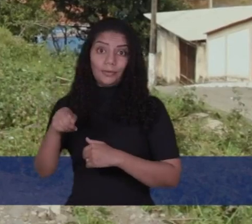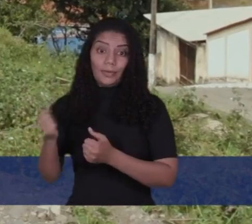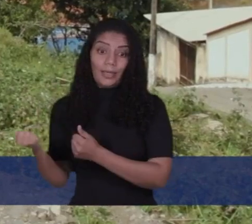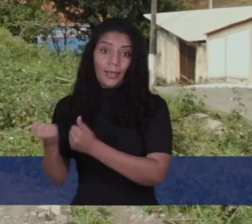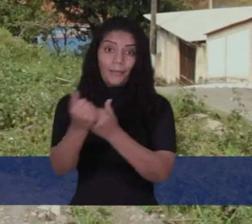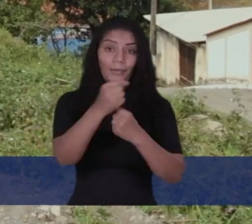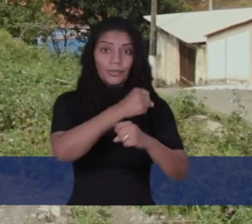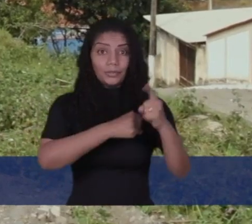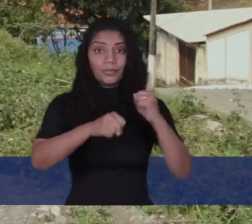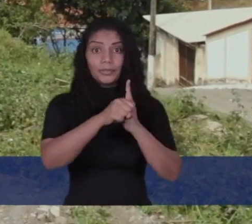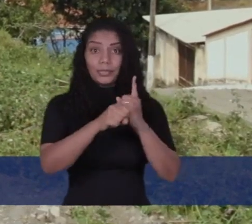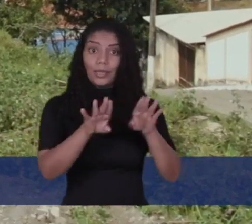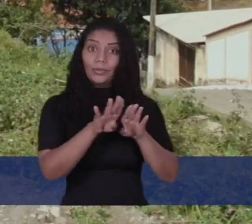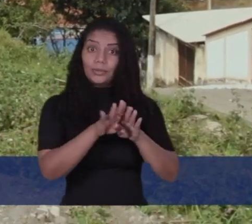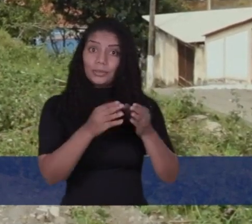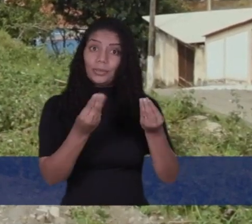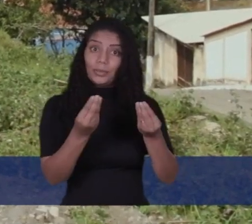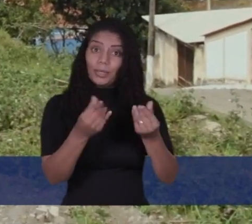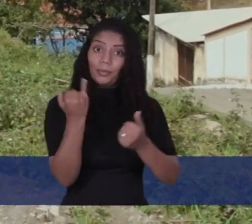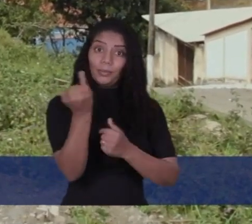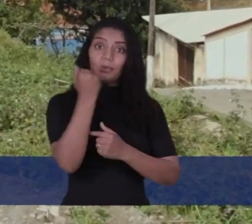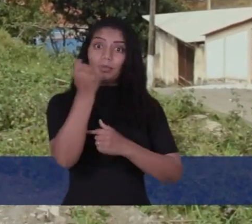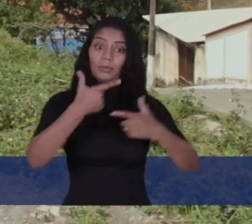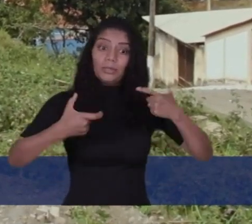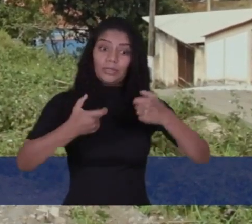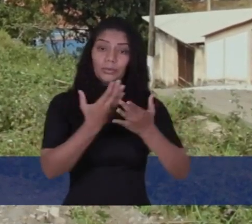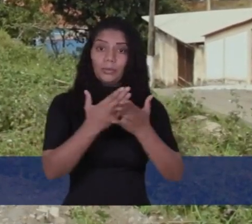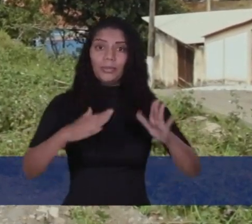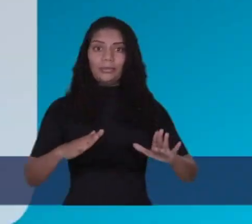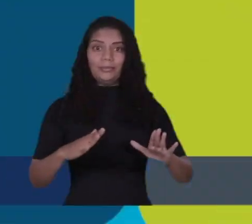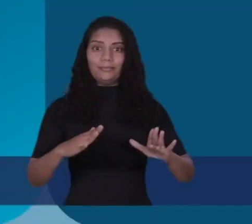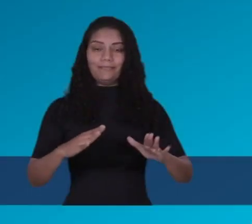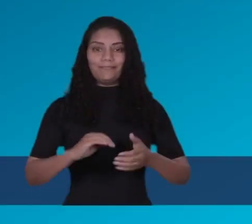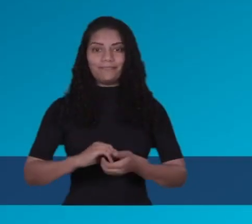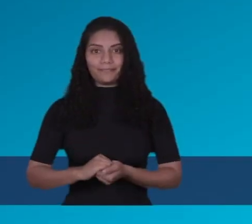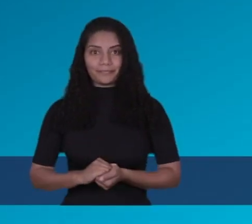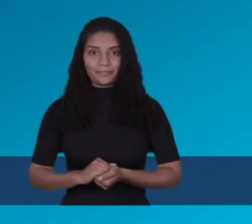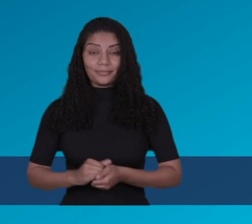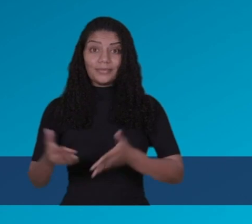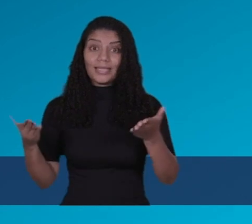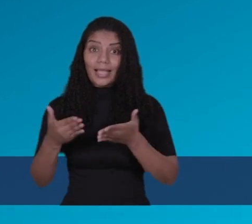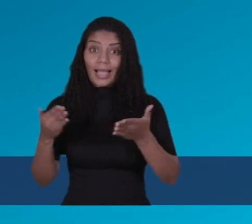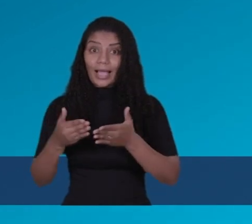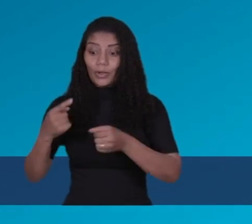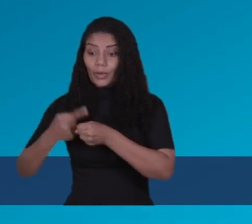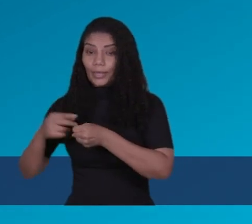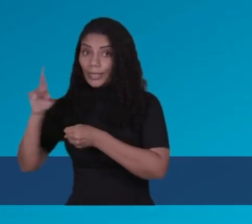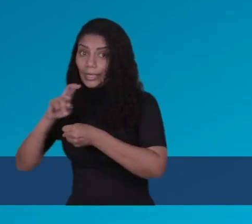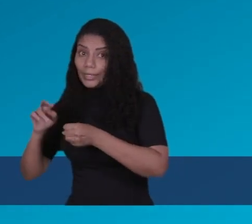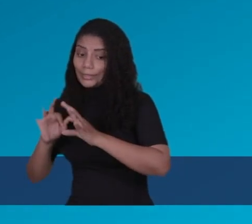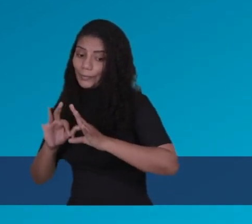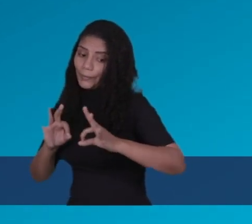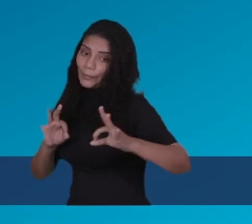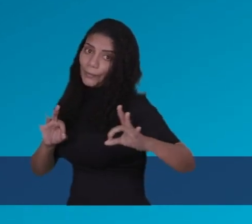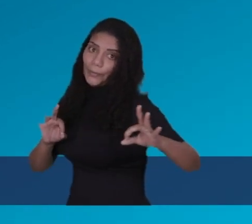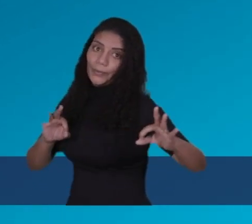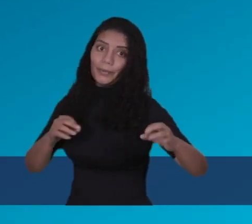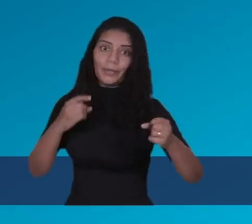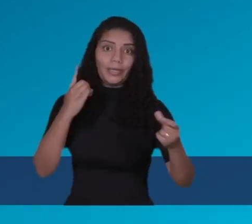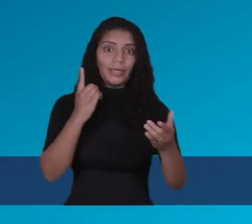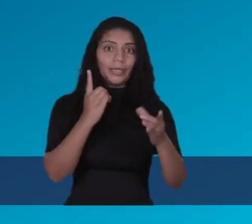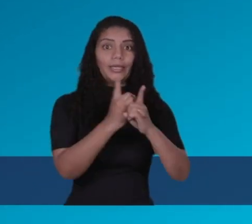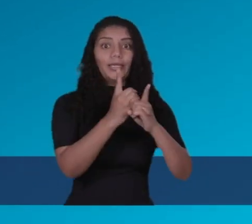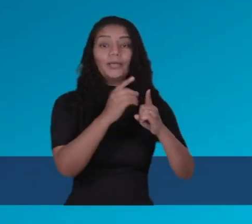Apoio social também é imprescindível para combater a violência. Desta vez, fui um pouco mais longe para trazer uma